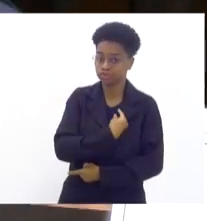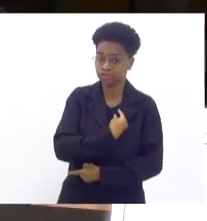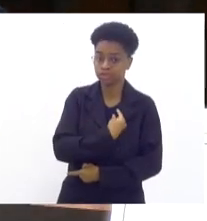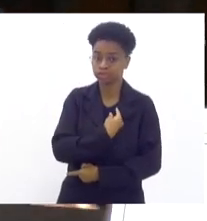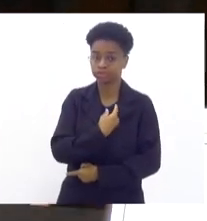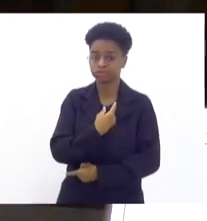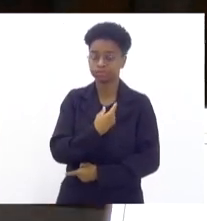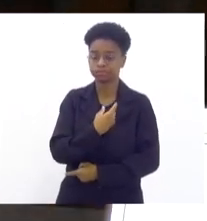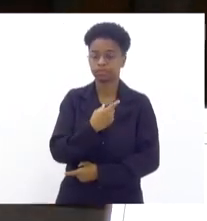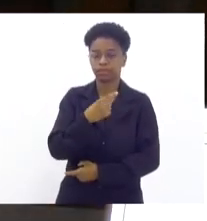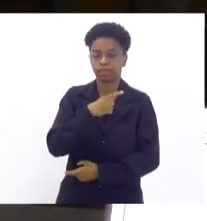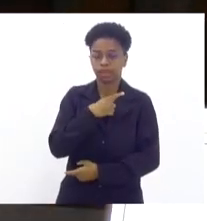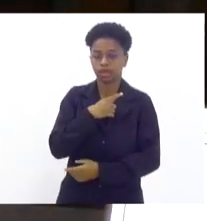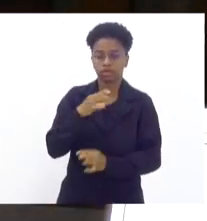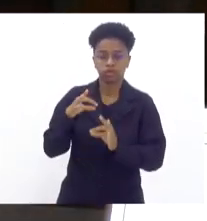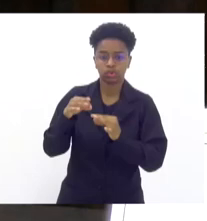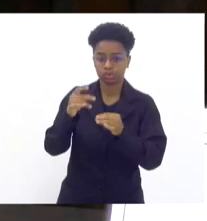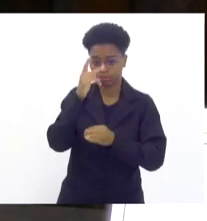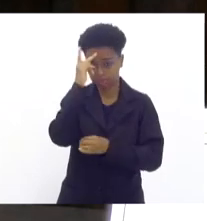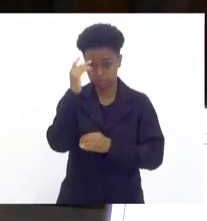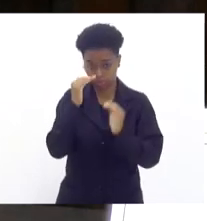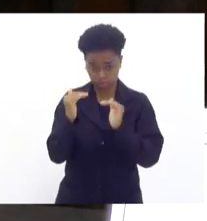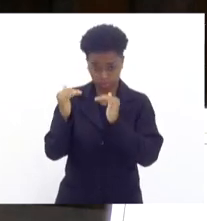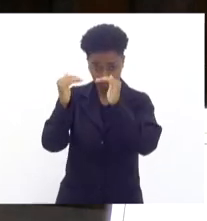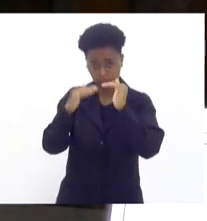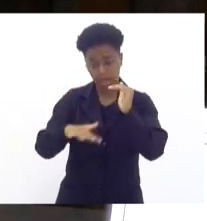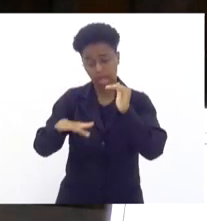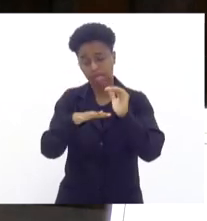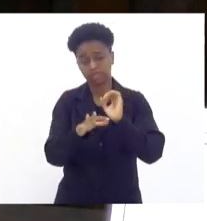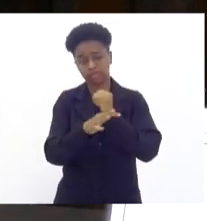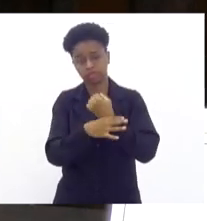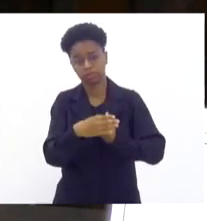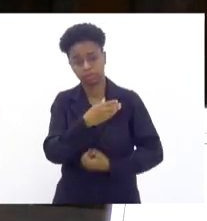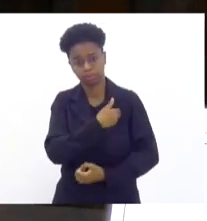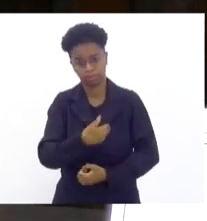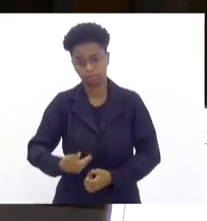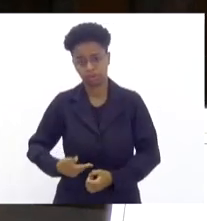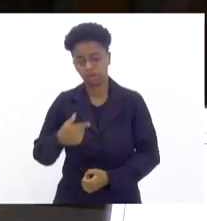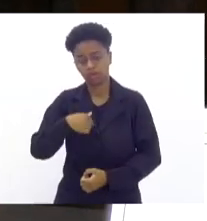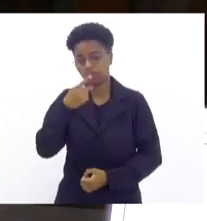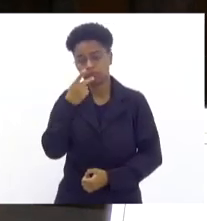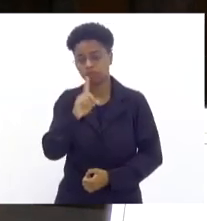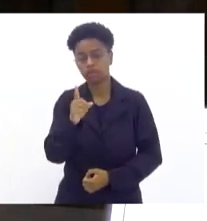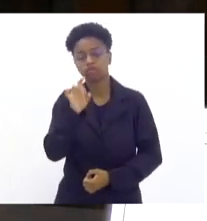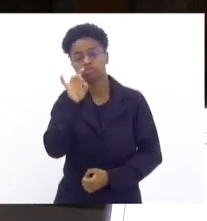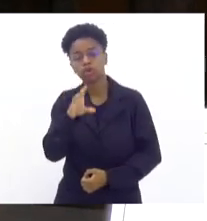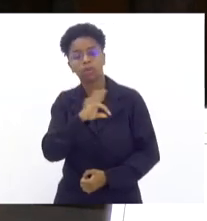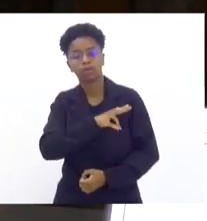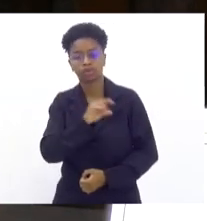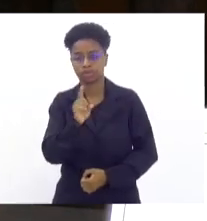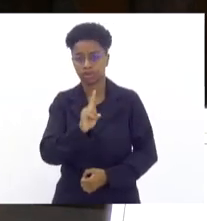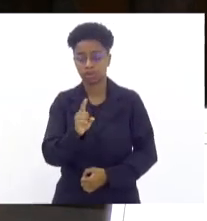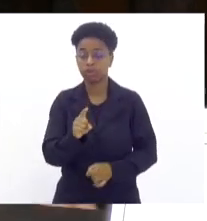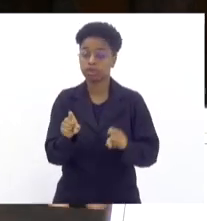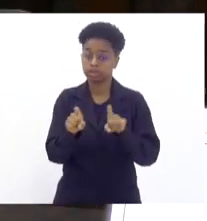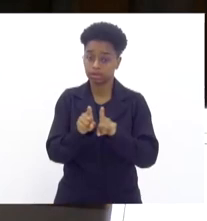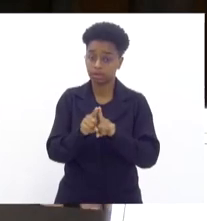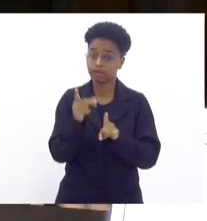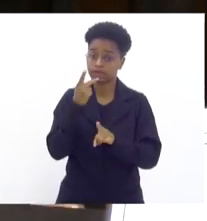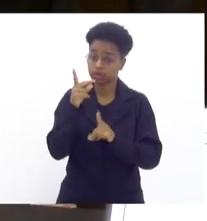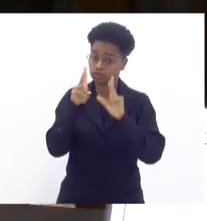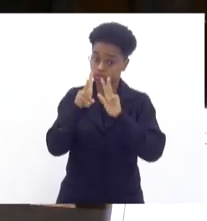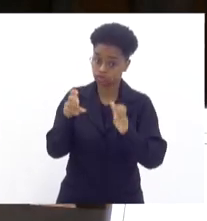titulares das pastas de segurança pública. Fundamental. Eu não me refiro só à Polícia Militar e Polícia Civil, não. Me refiro à